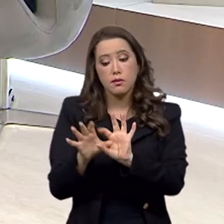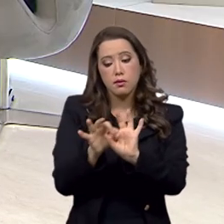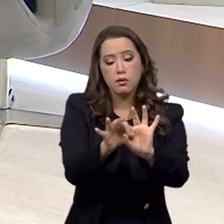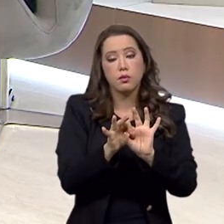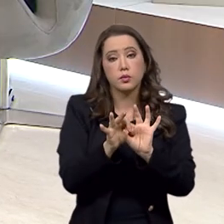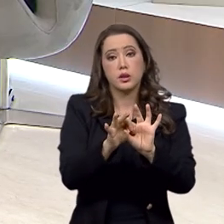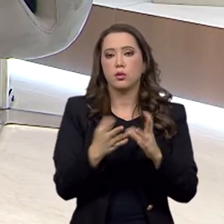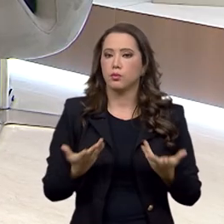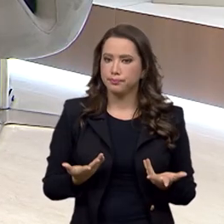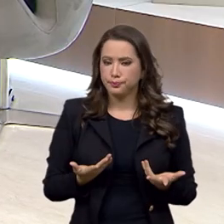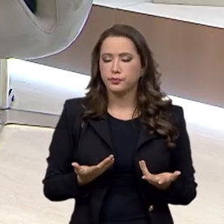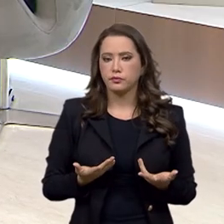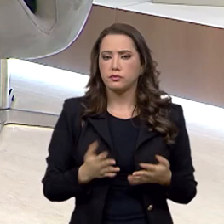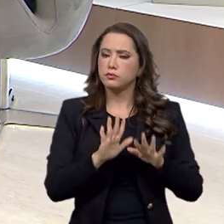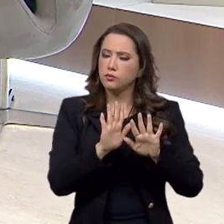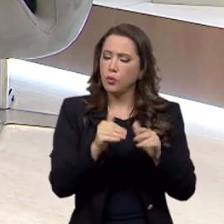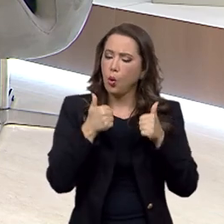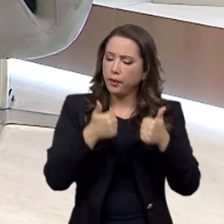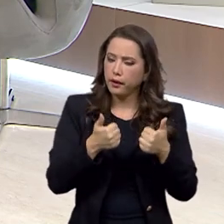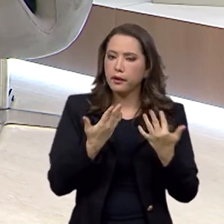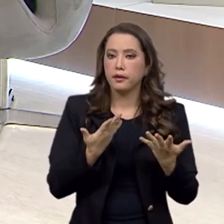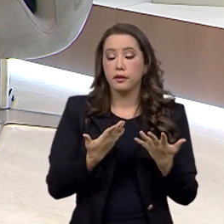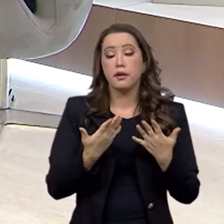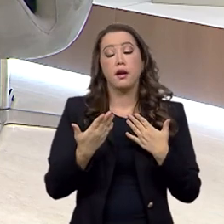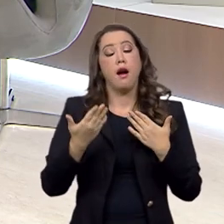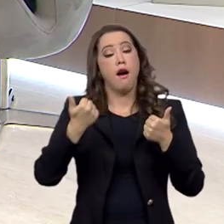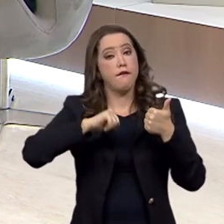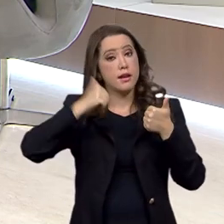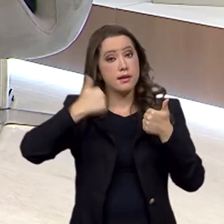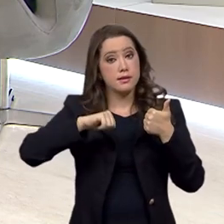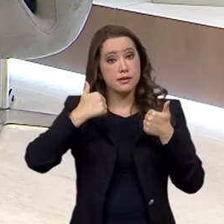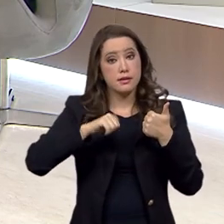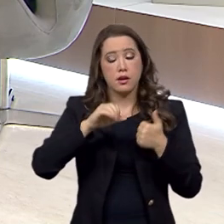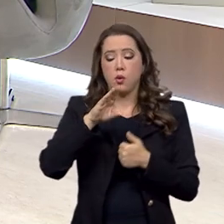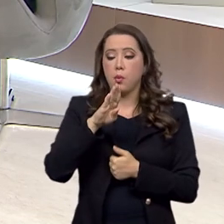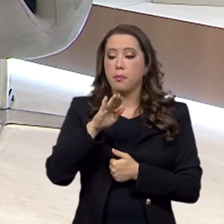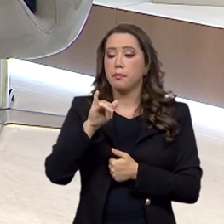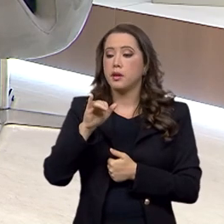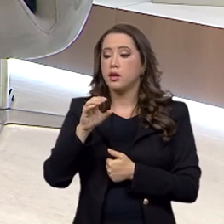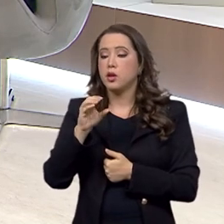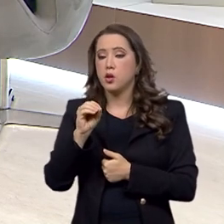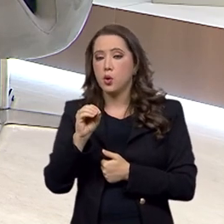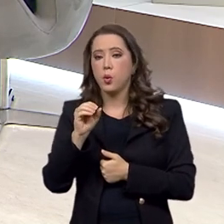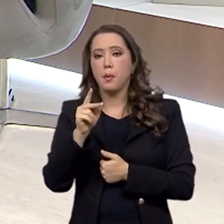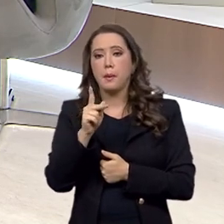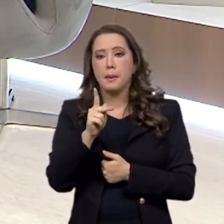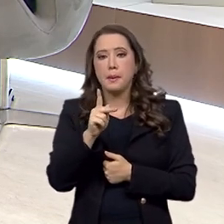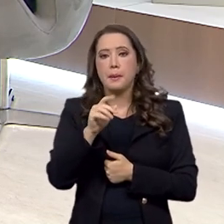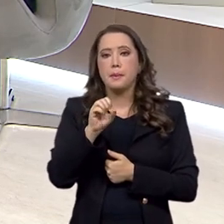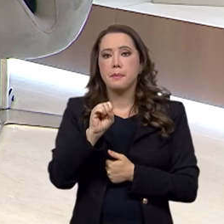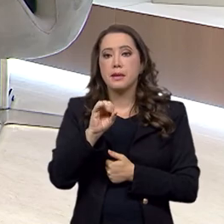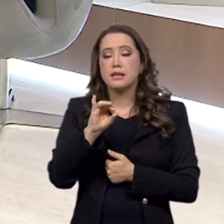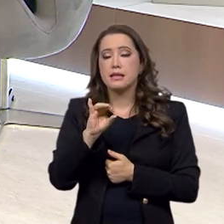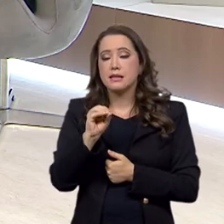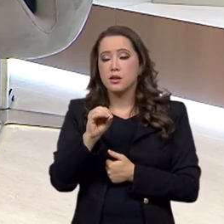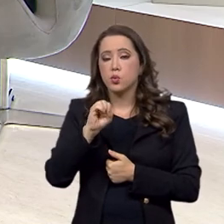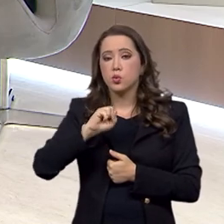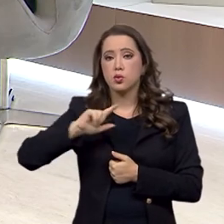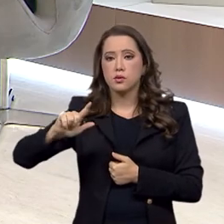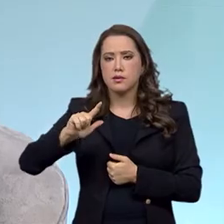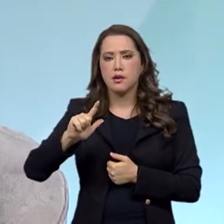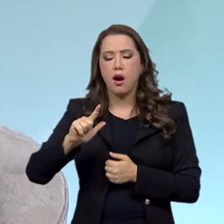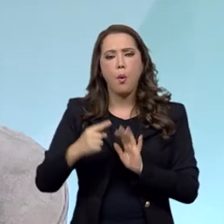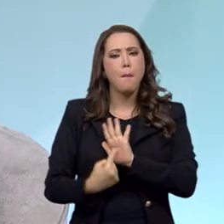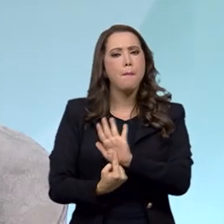Muito bem. A avaliação biopsicossocial é exatamente isso. Ela traz para o reconhecimento da